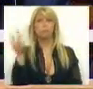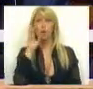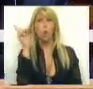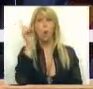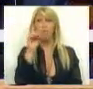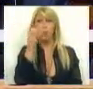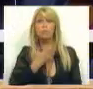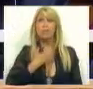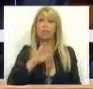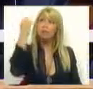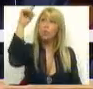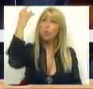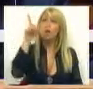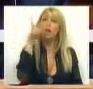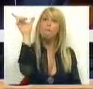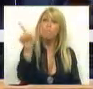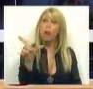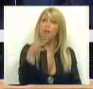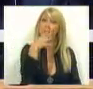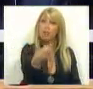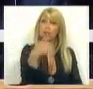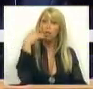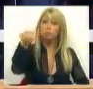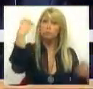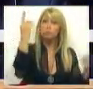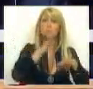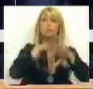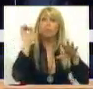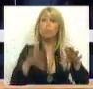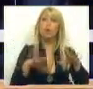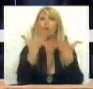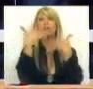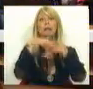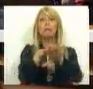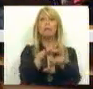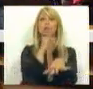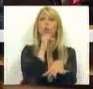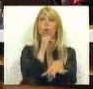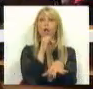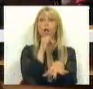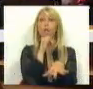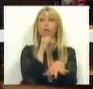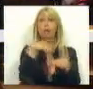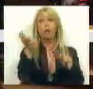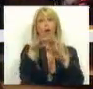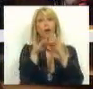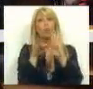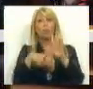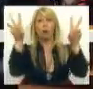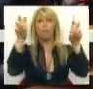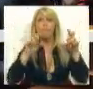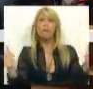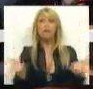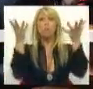palavra do CDS sobre essa matéria da integração do Algarve no programa Impulso Jovem.